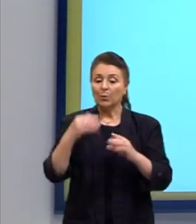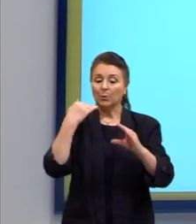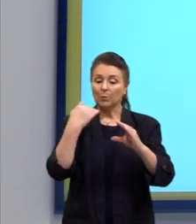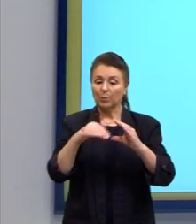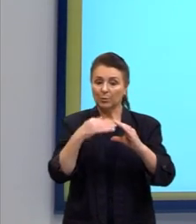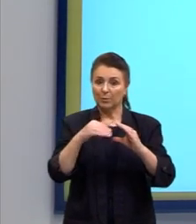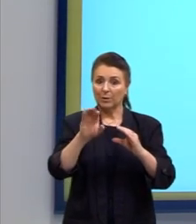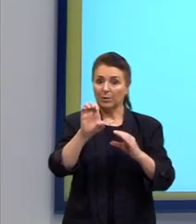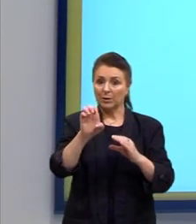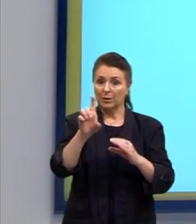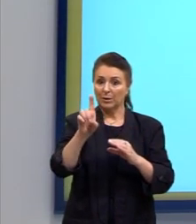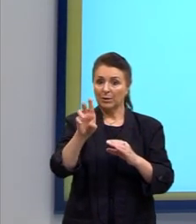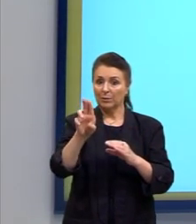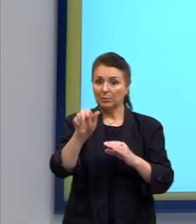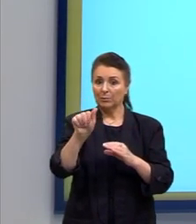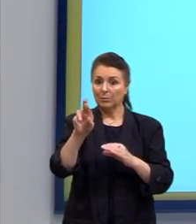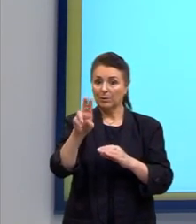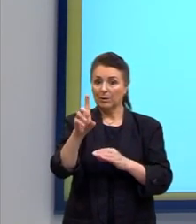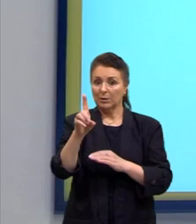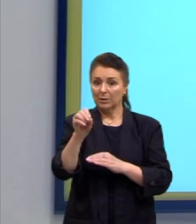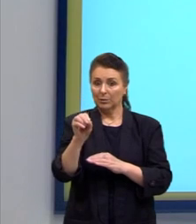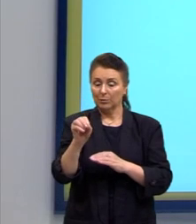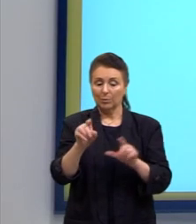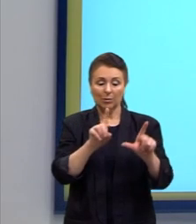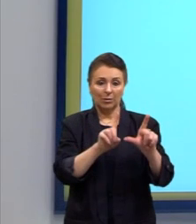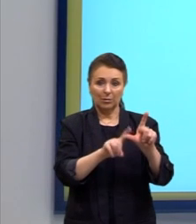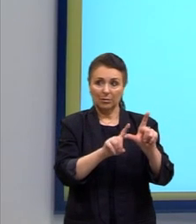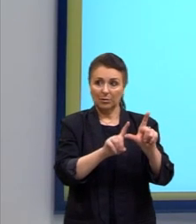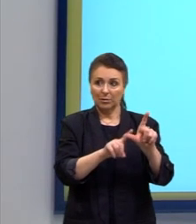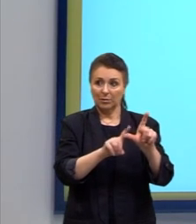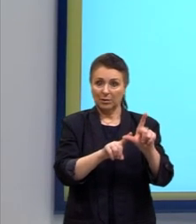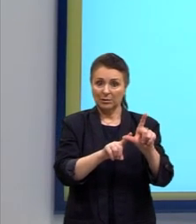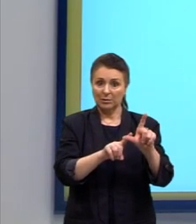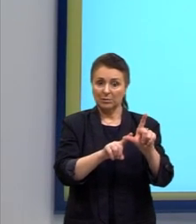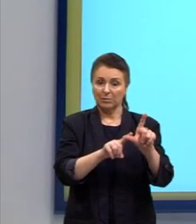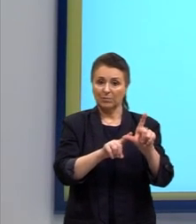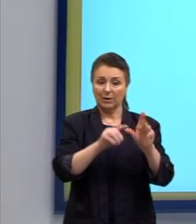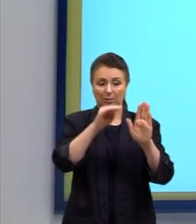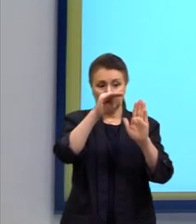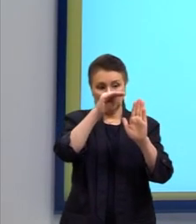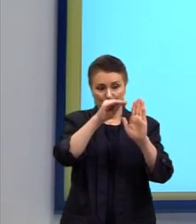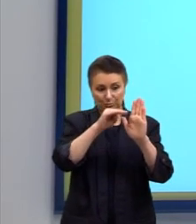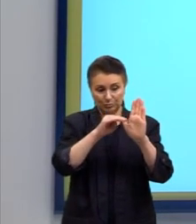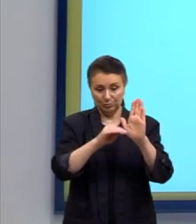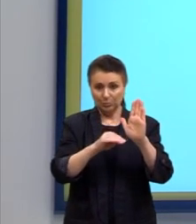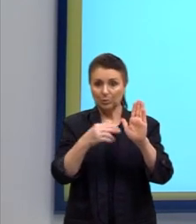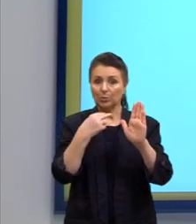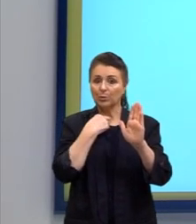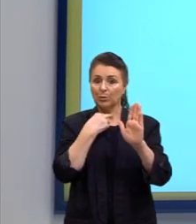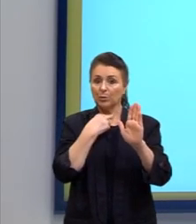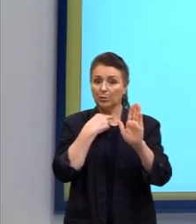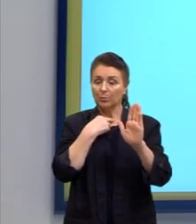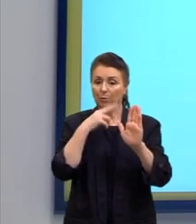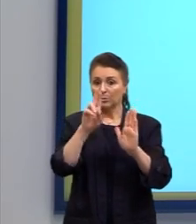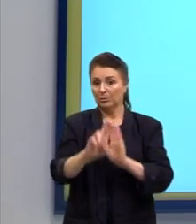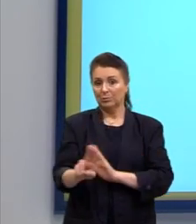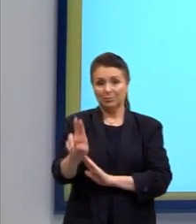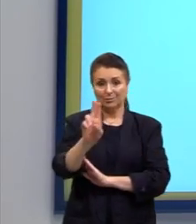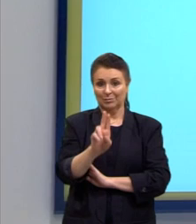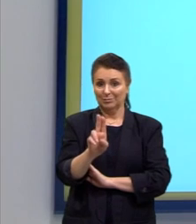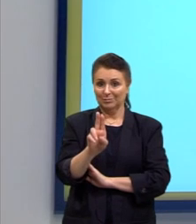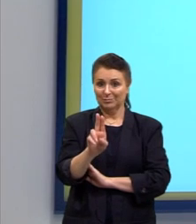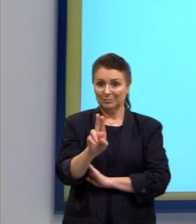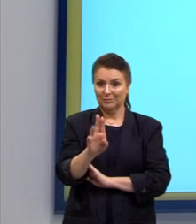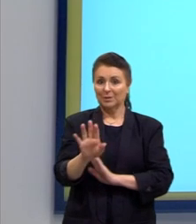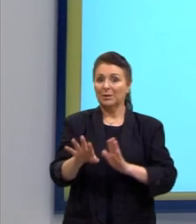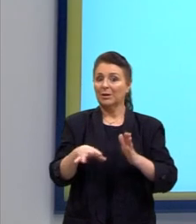EDUARDO, então, quando as letras vierem nesta ordem exatamente, não pode ser utilizado. Então, das